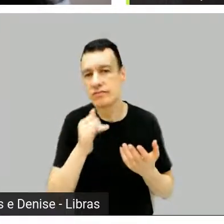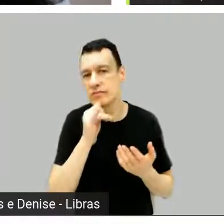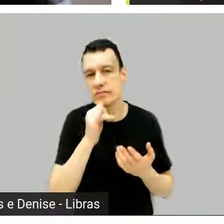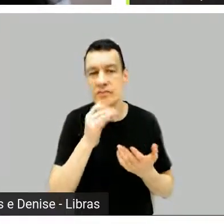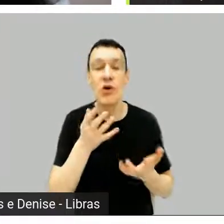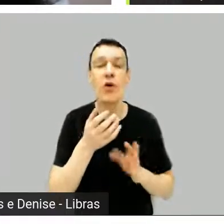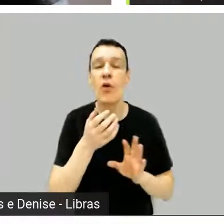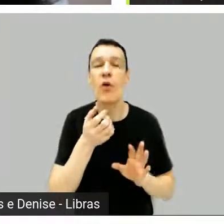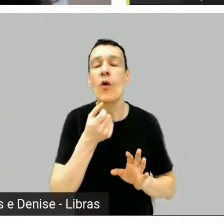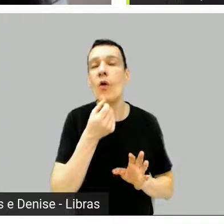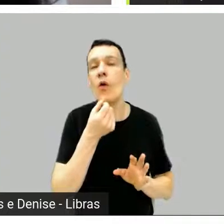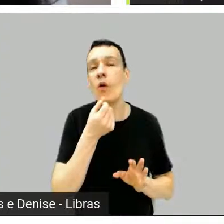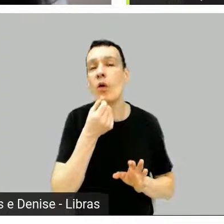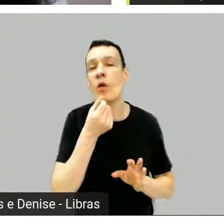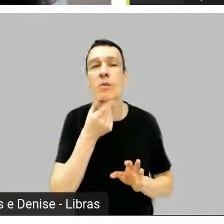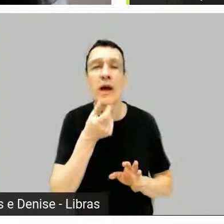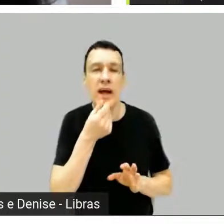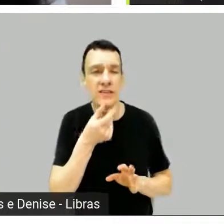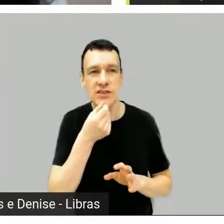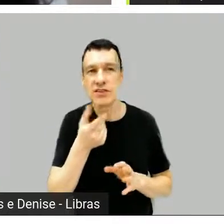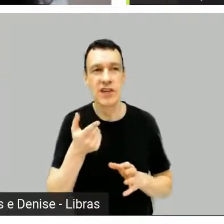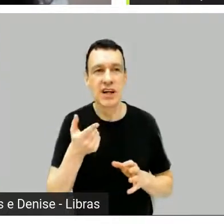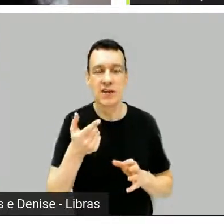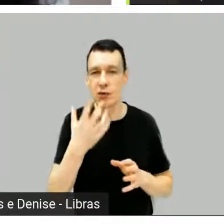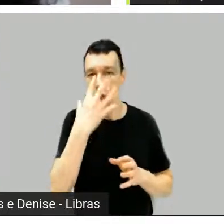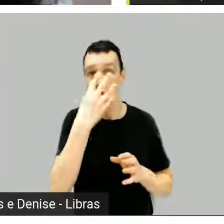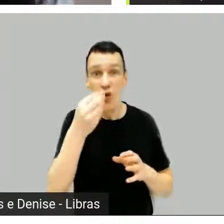comédias com lobisomens, sei lá.